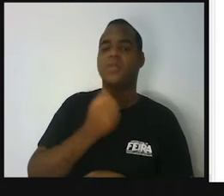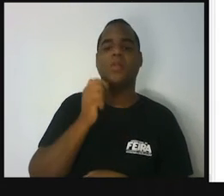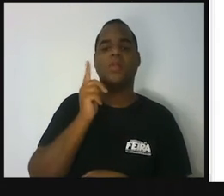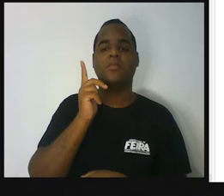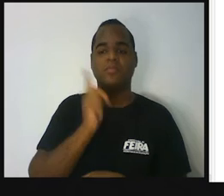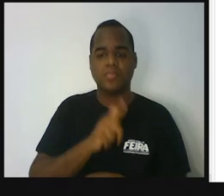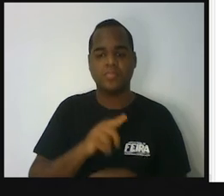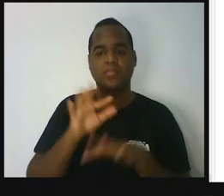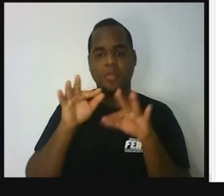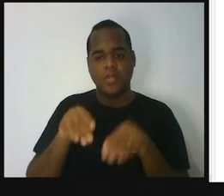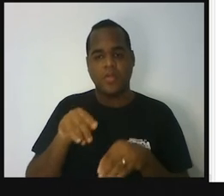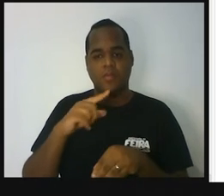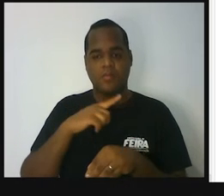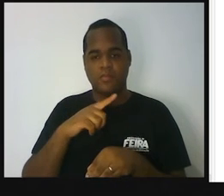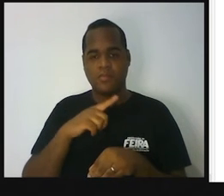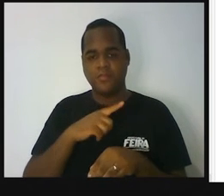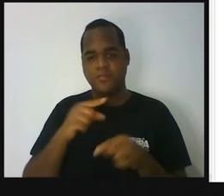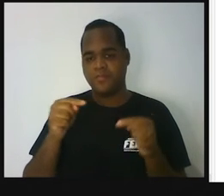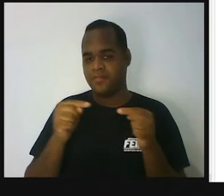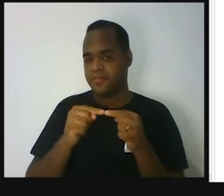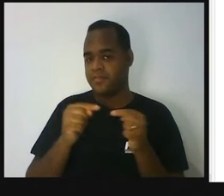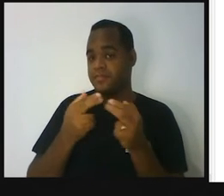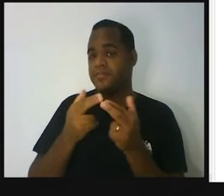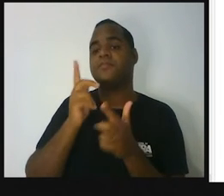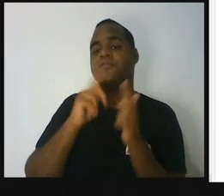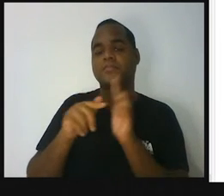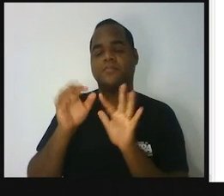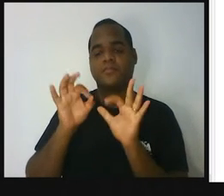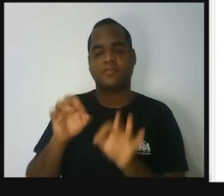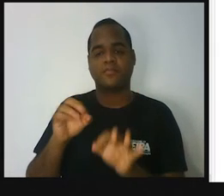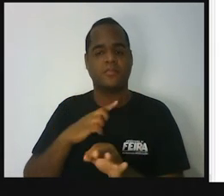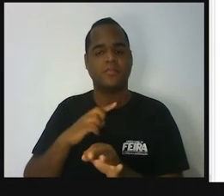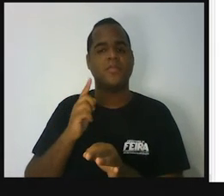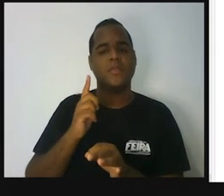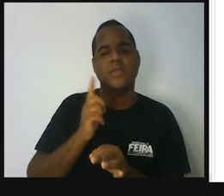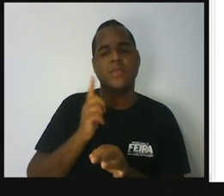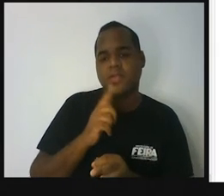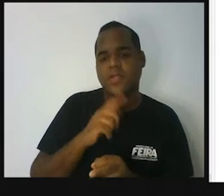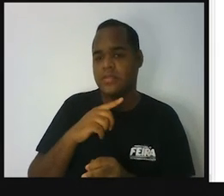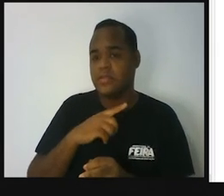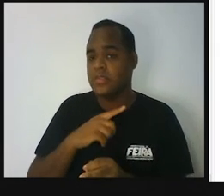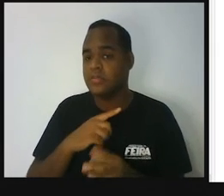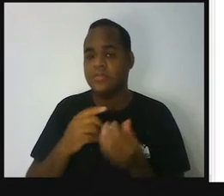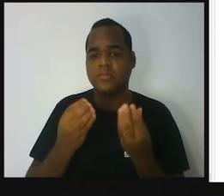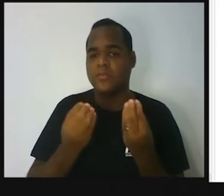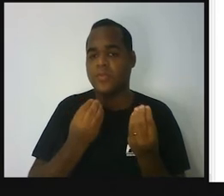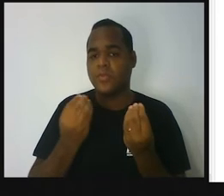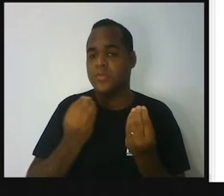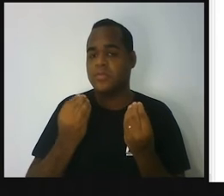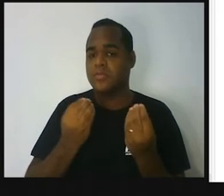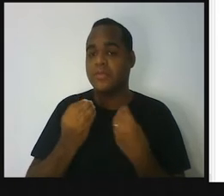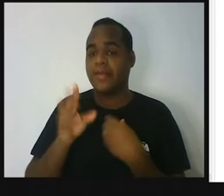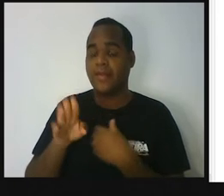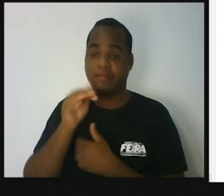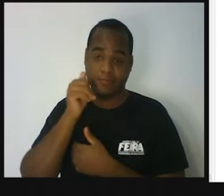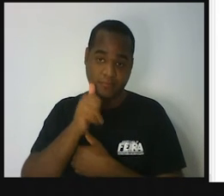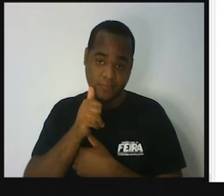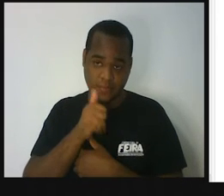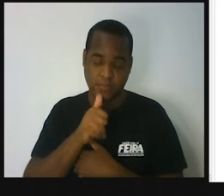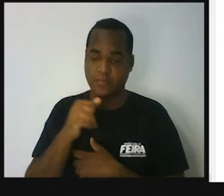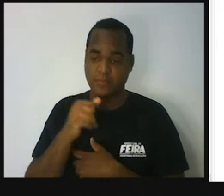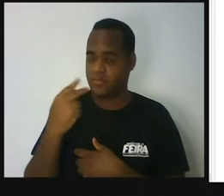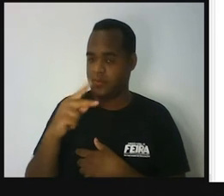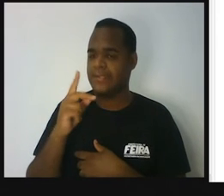ganhar o jogo. Qual é a chance disso acontecer? Qual é a chance de Júlia jogar o dadinho